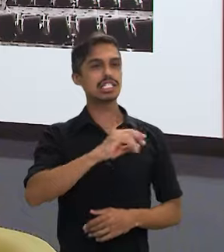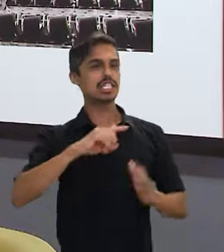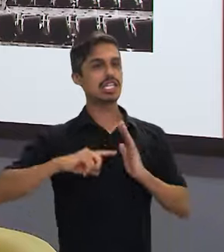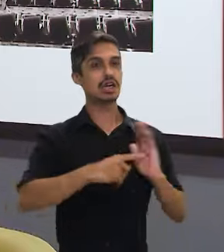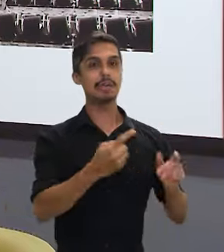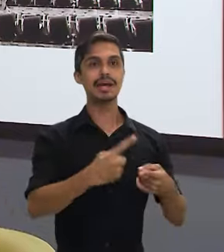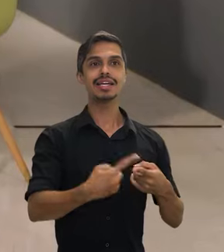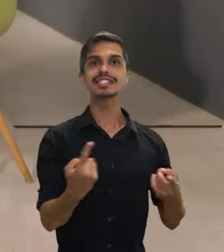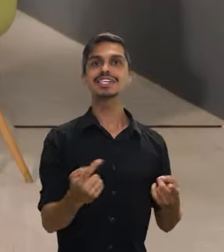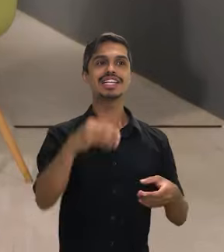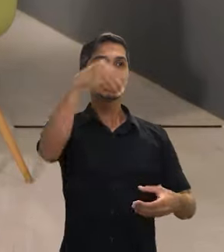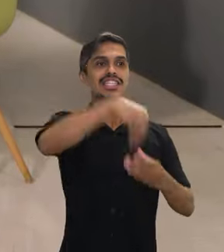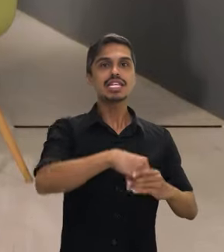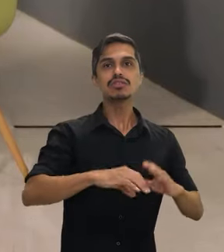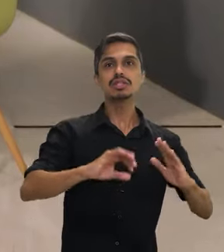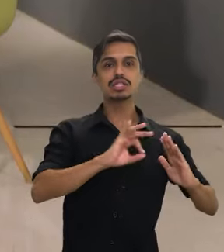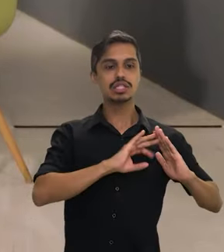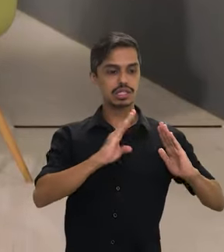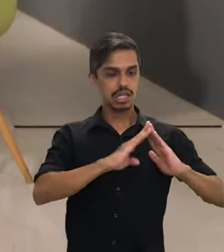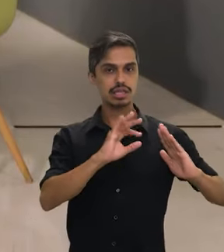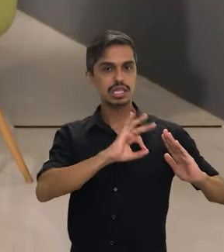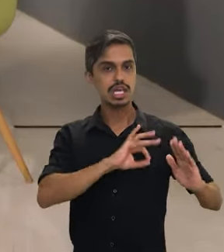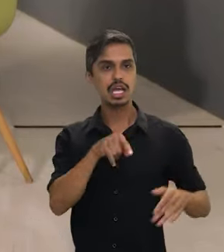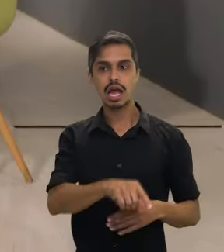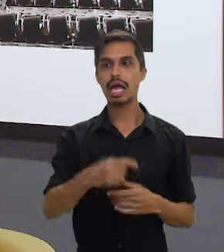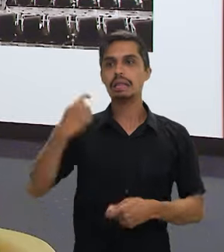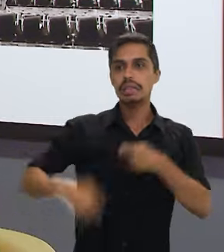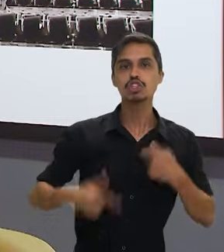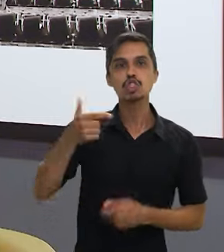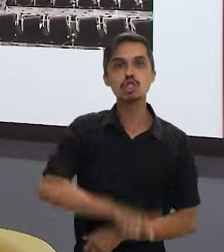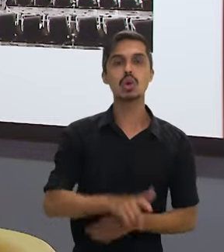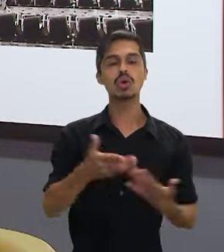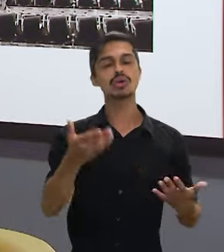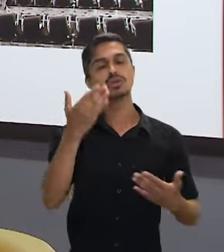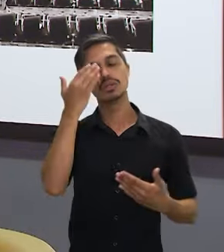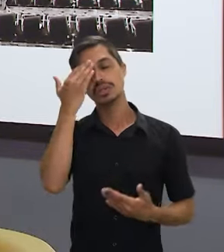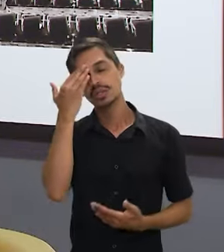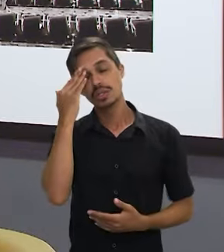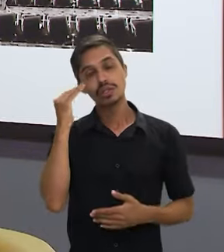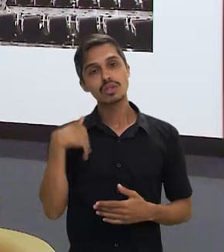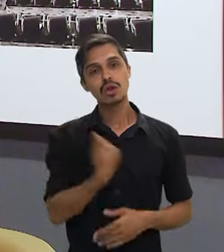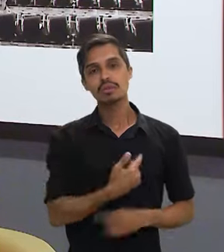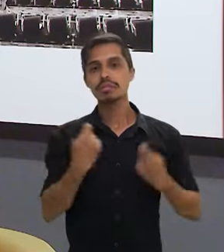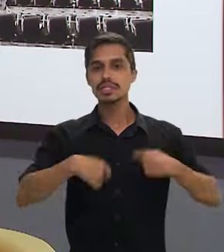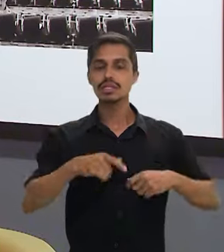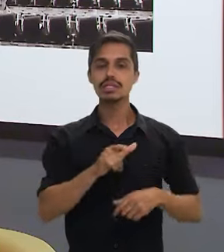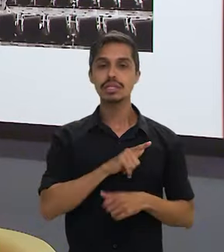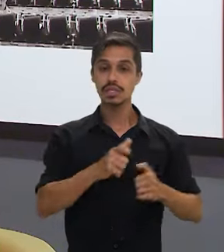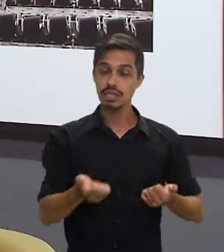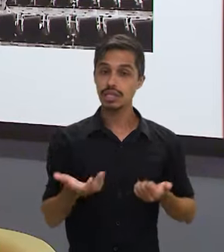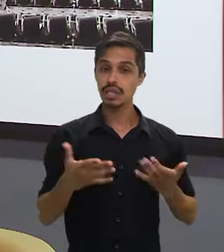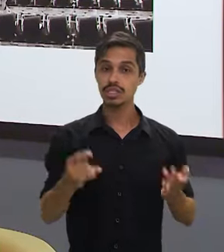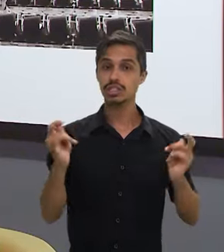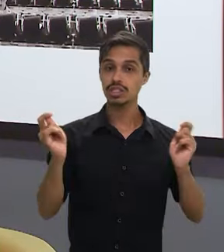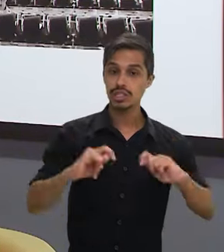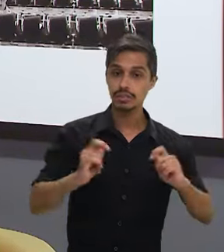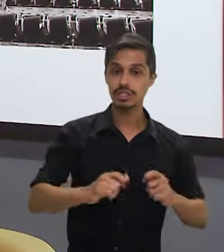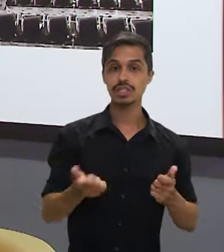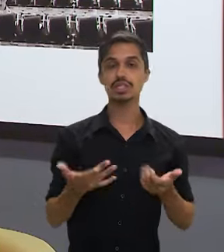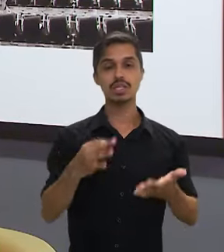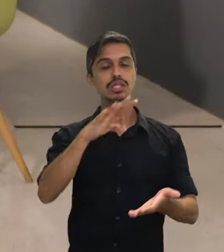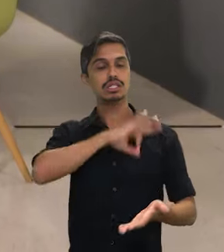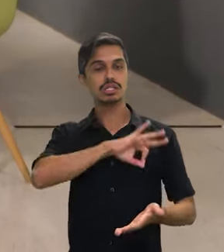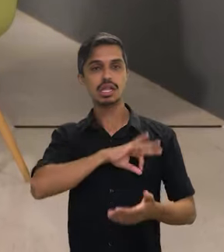sendo estuprada na própria delegacia. Então, a gente está construindo, trabalhando muito. E, para isso, a gente tem que dar condições. Então, a condição do